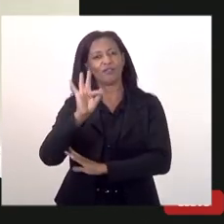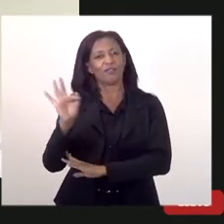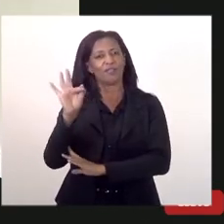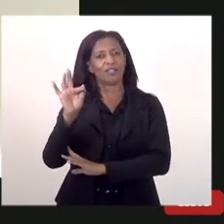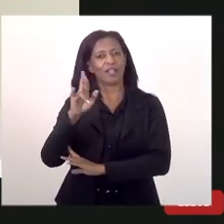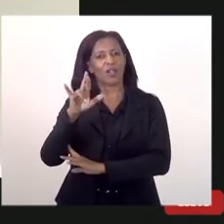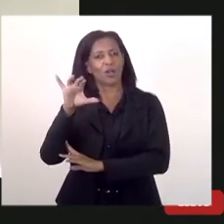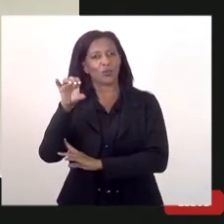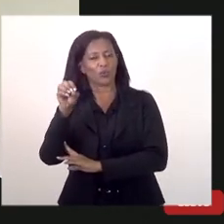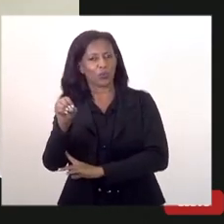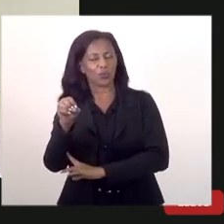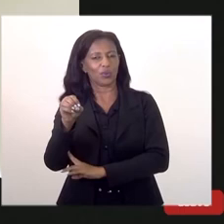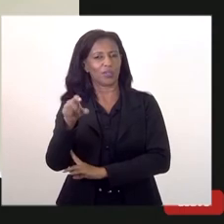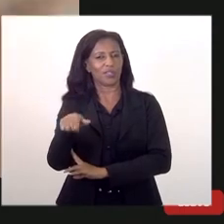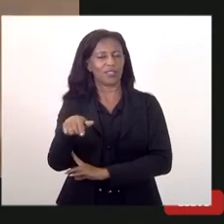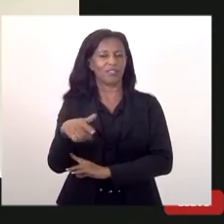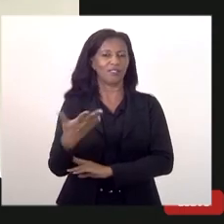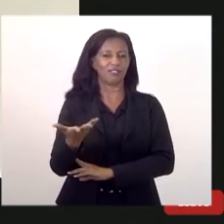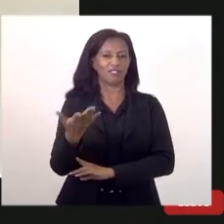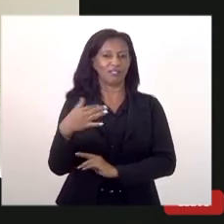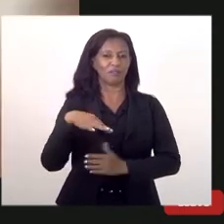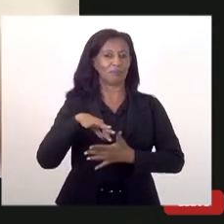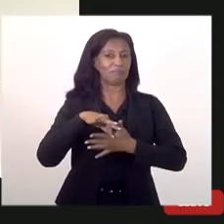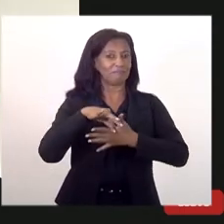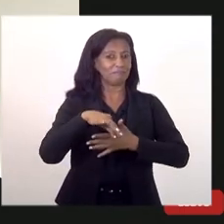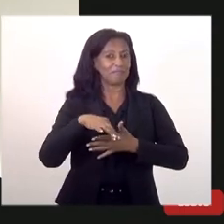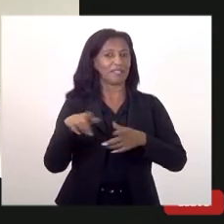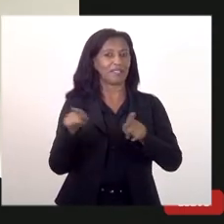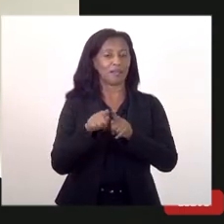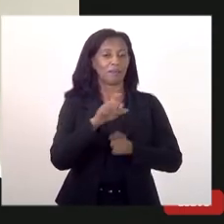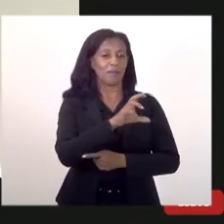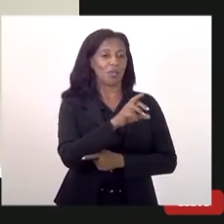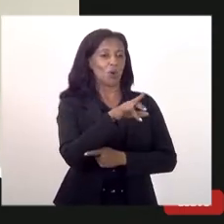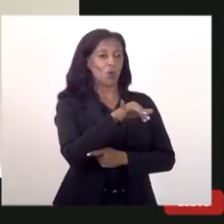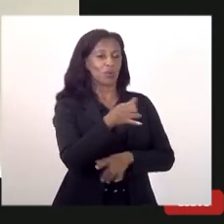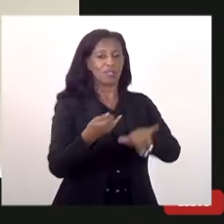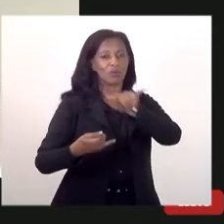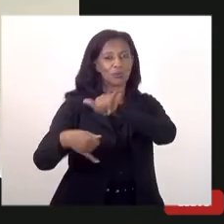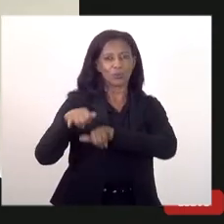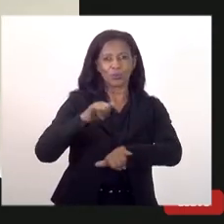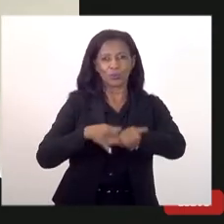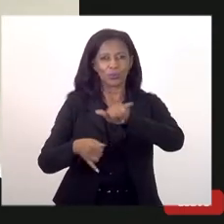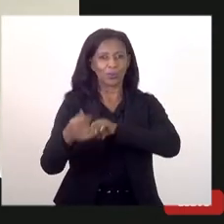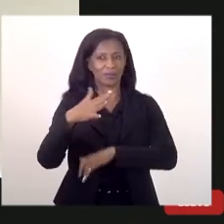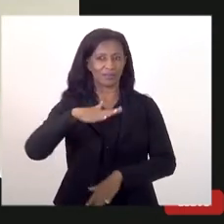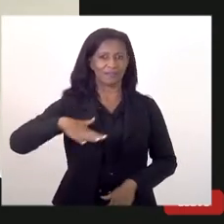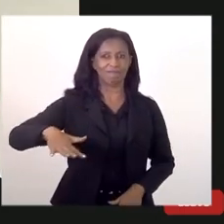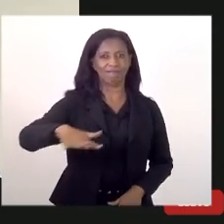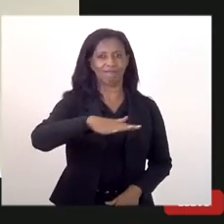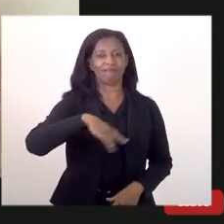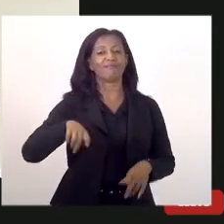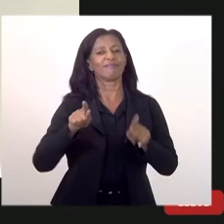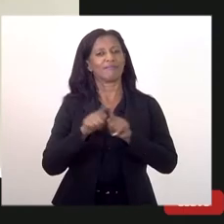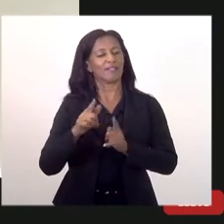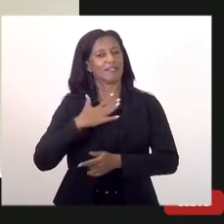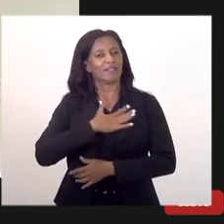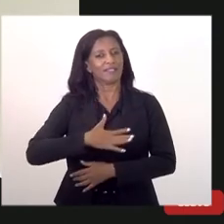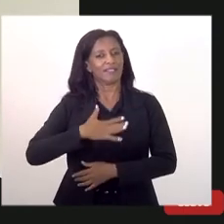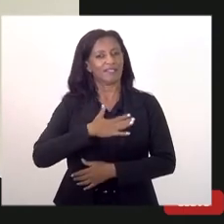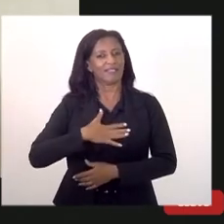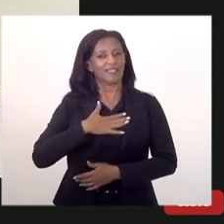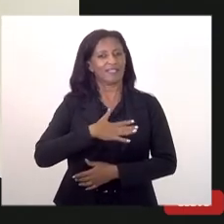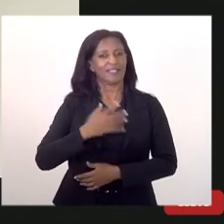parte desse fórum e acabo representando também o Conselho Regional de Química nesse espaço também então é um grande prazer estar aqui